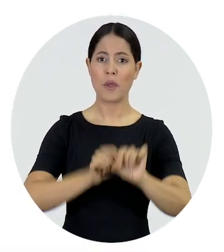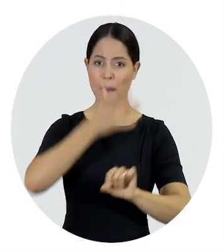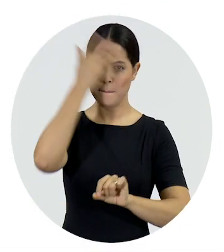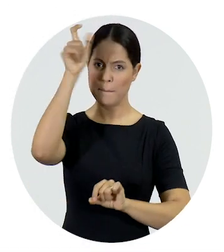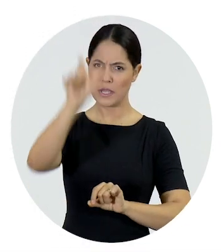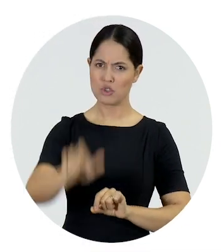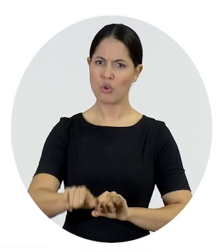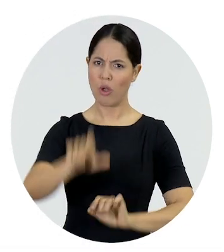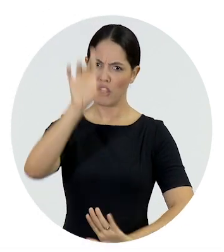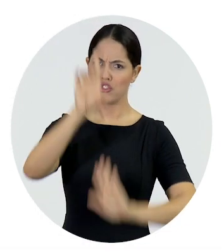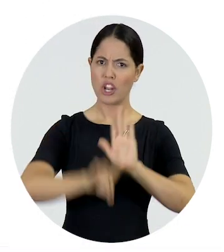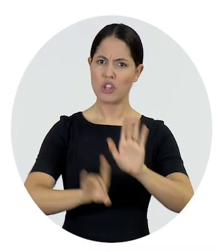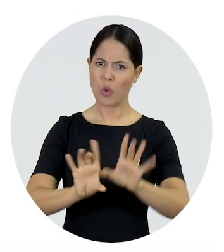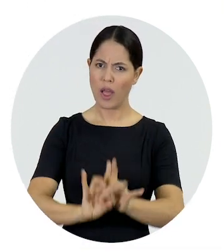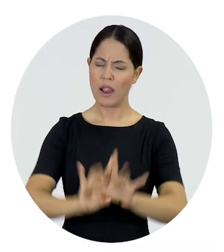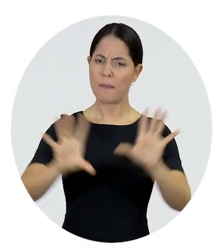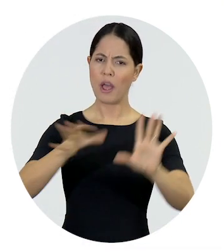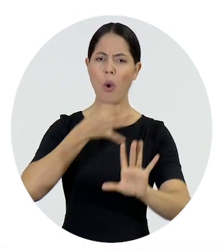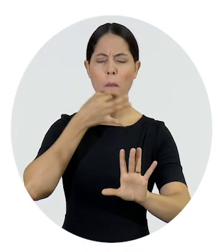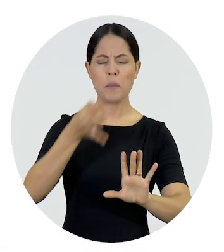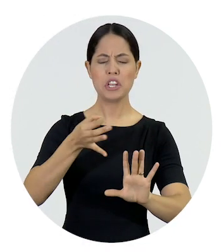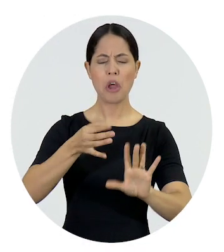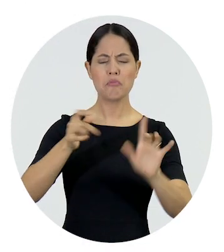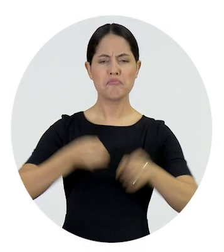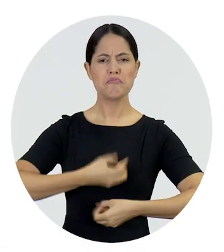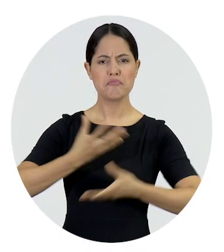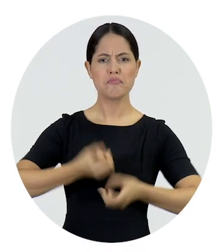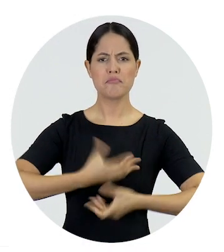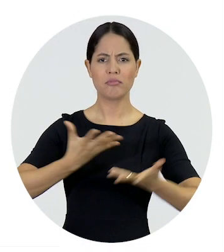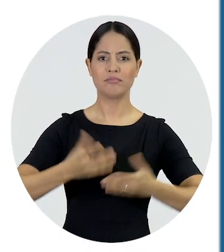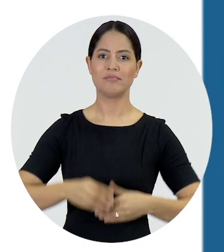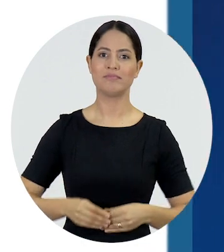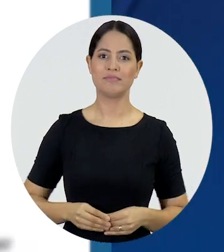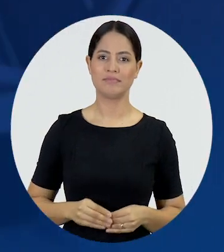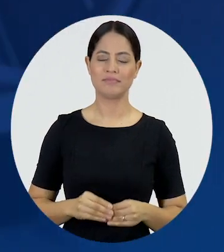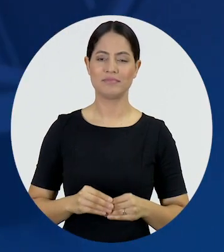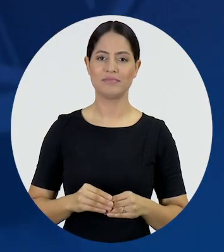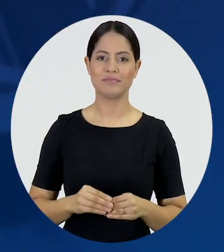que toda pessoa tem direito à liberdade de opinião e expressão.